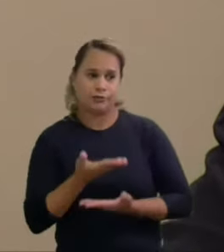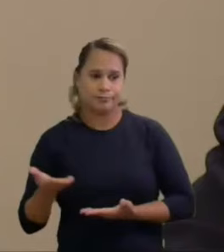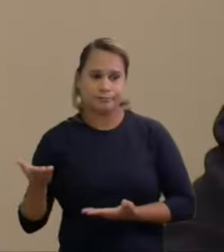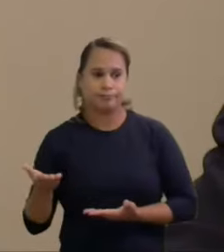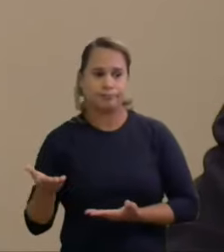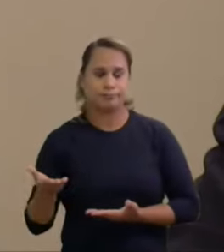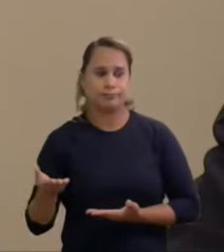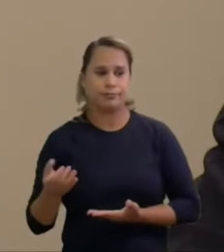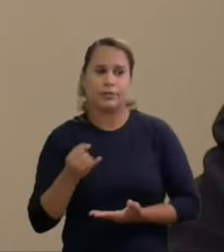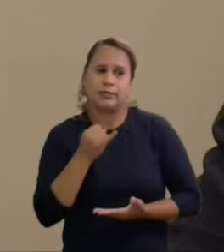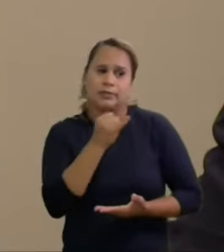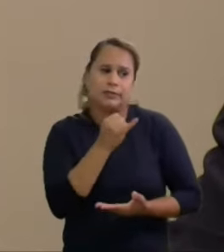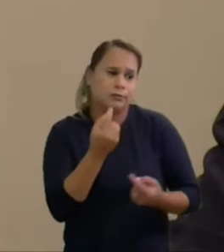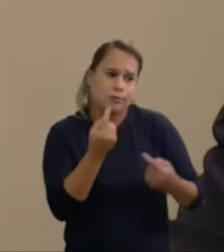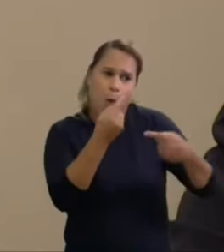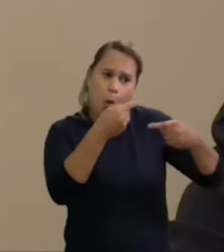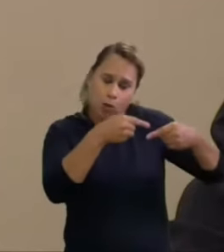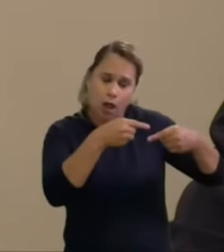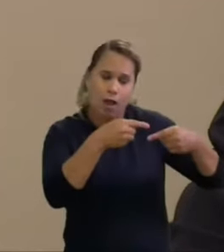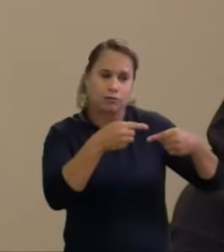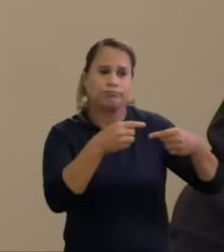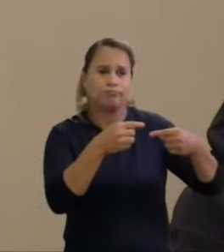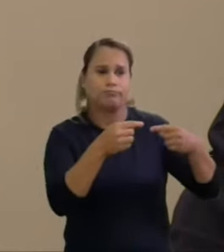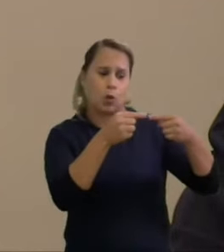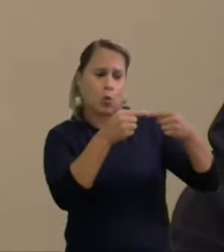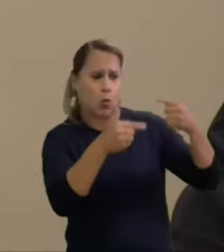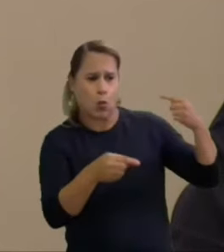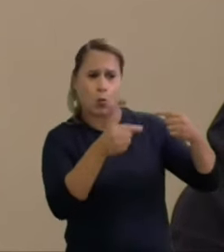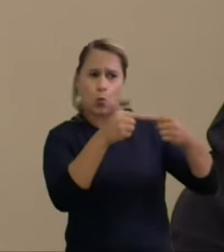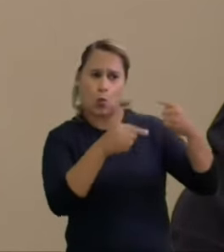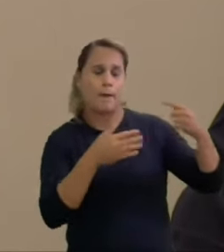não se opuser e se não tiver nenhuma